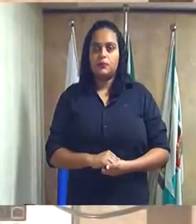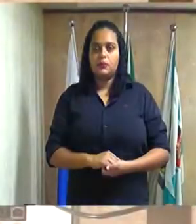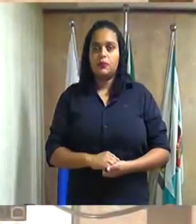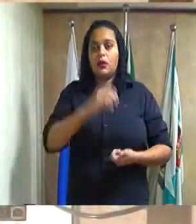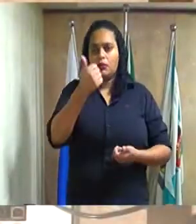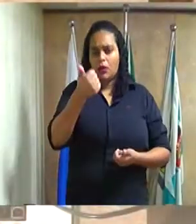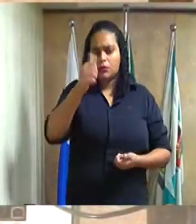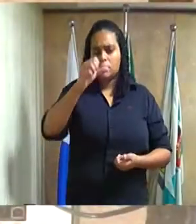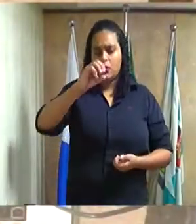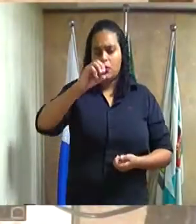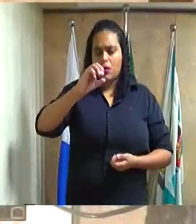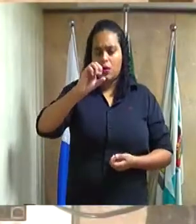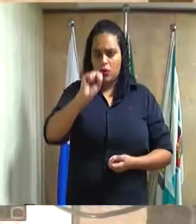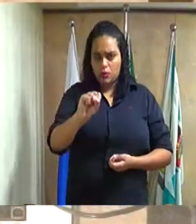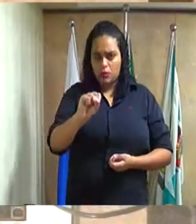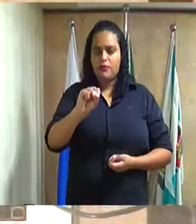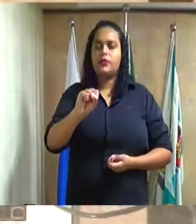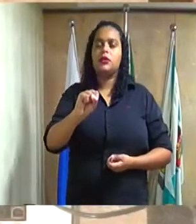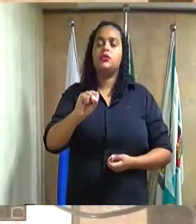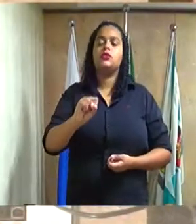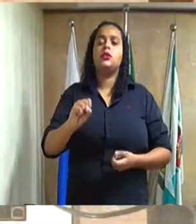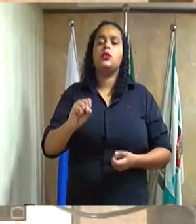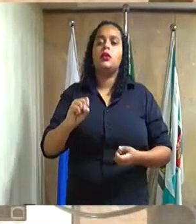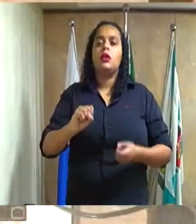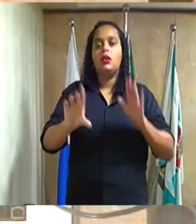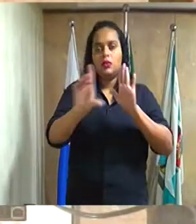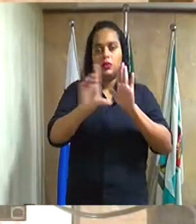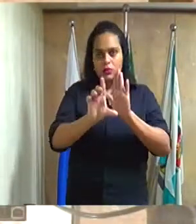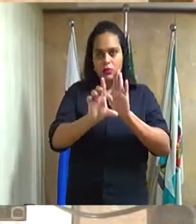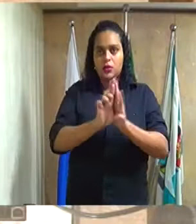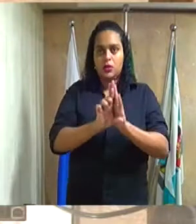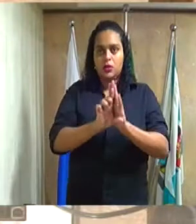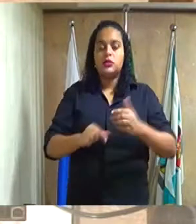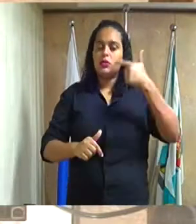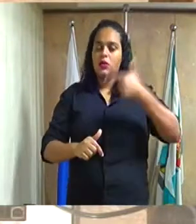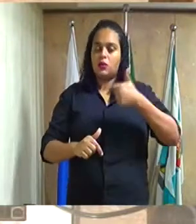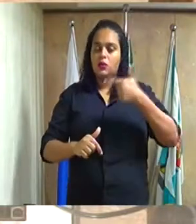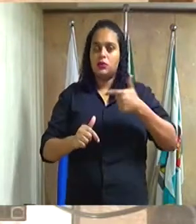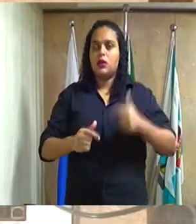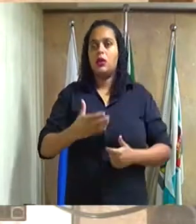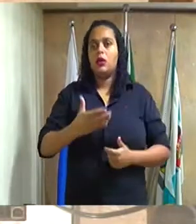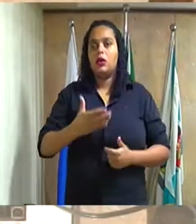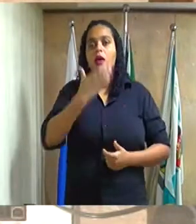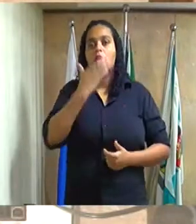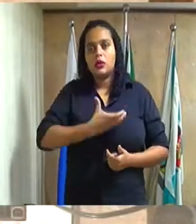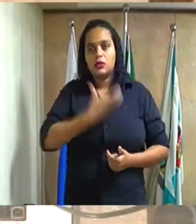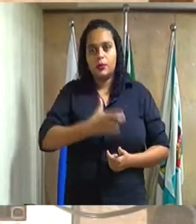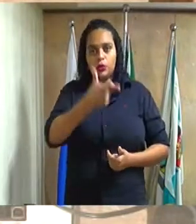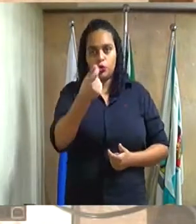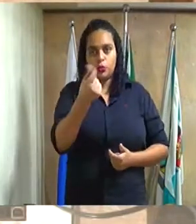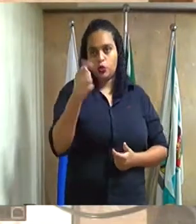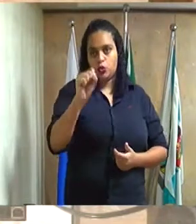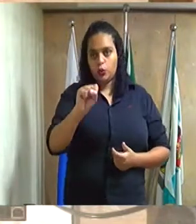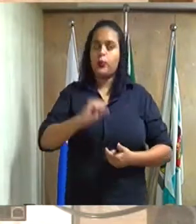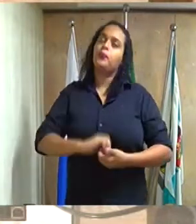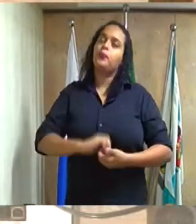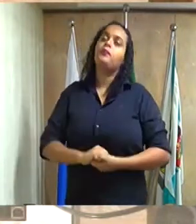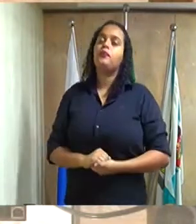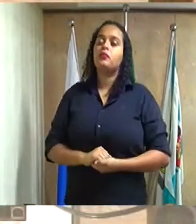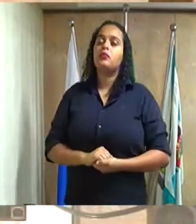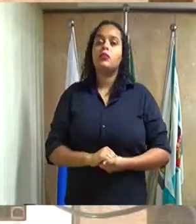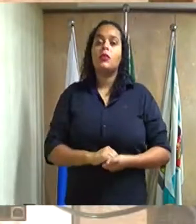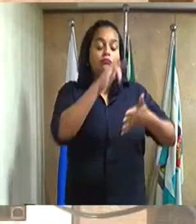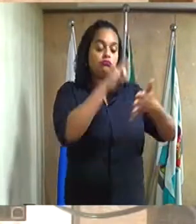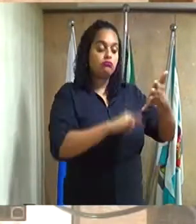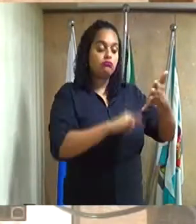18ª Legislatura, 2ª Reunião Ordinária, de 6 de dezembro de 2018. Expediente.